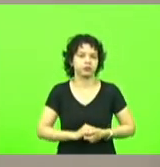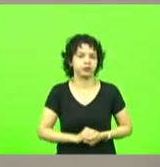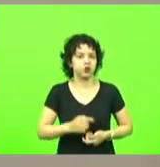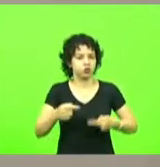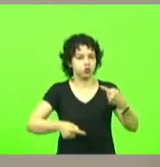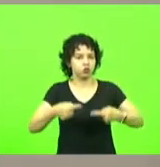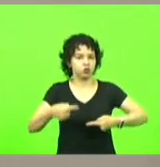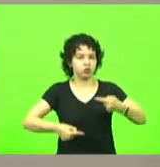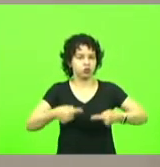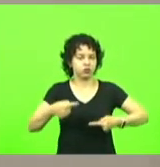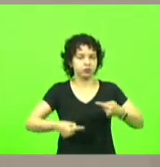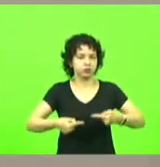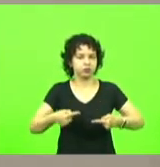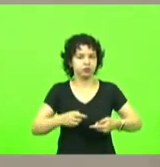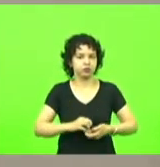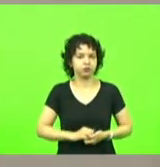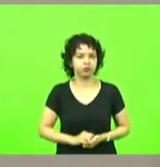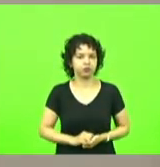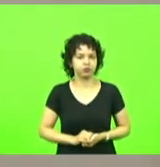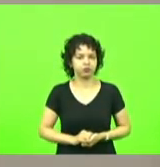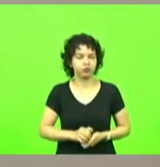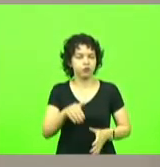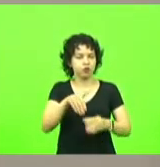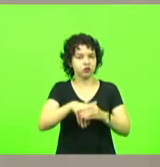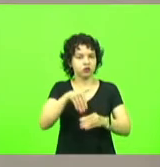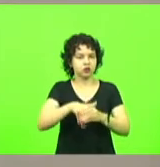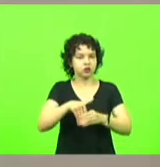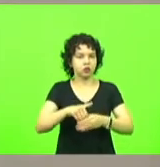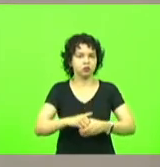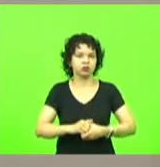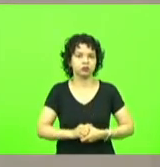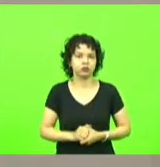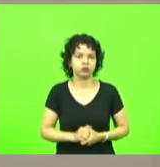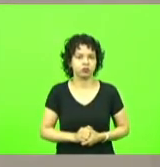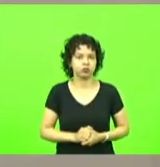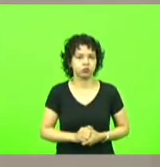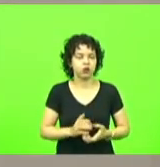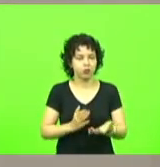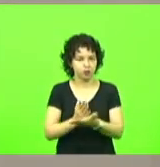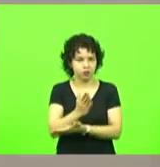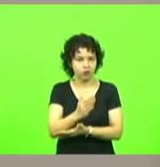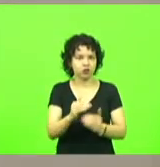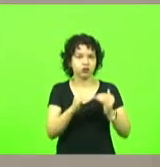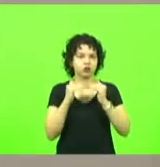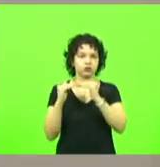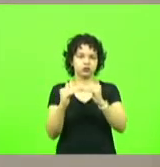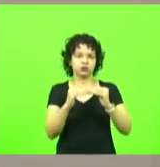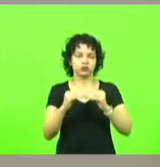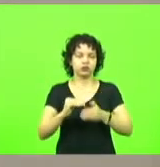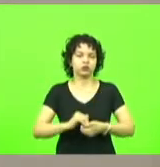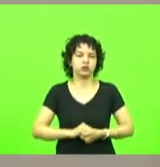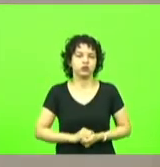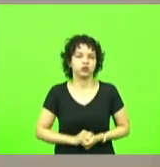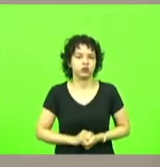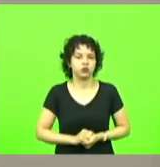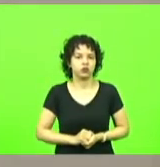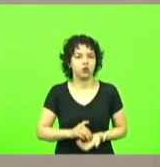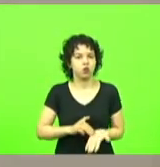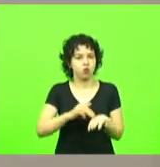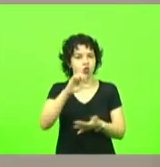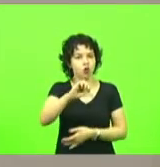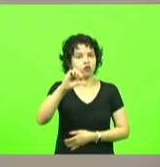não havendo quem queira discutir em votação aprovado por unanimidade moção número